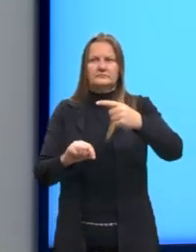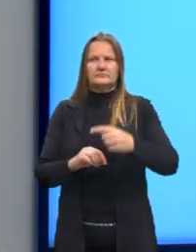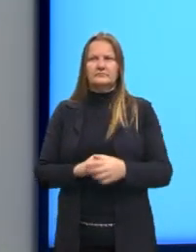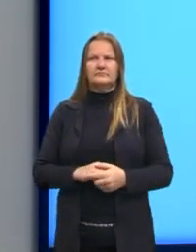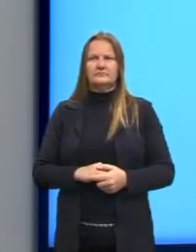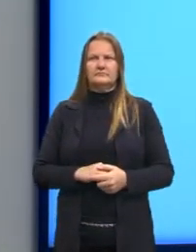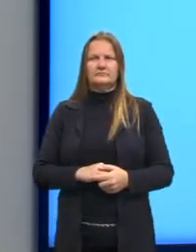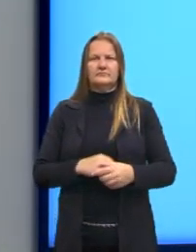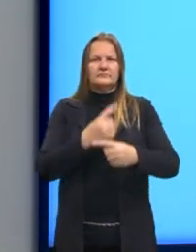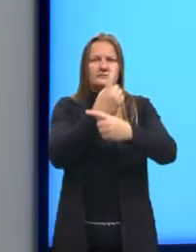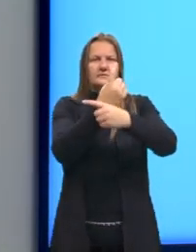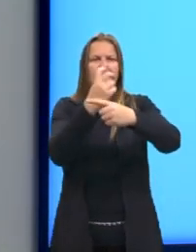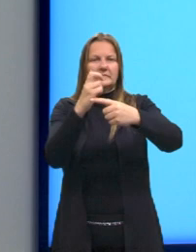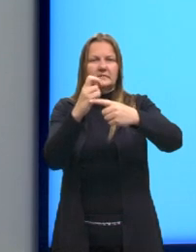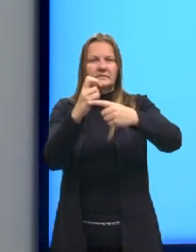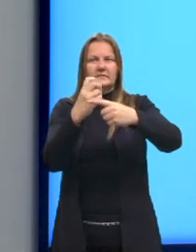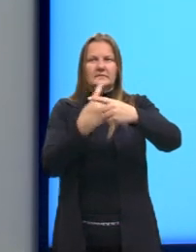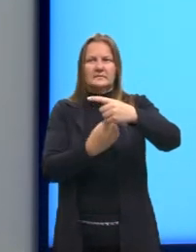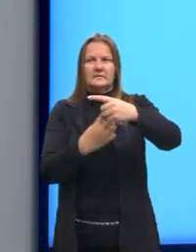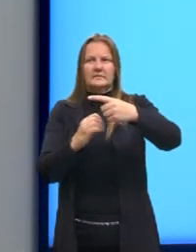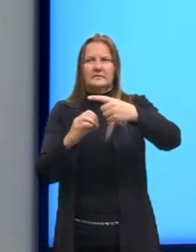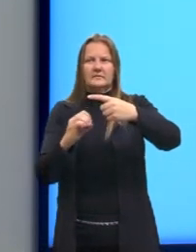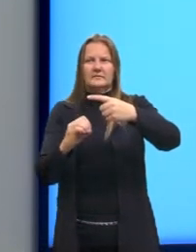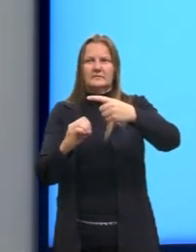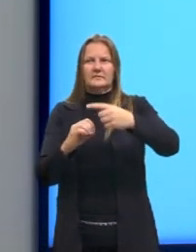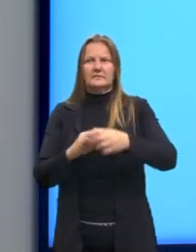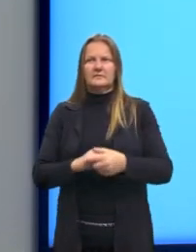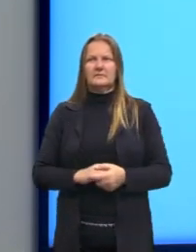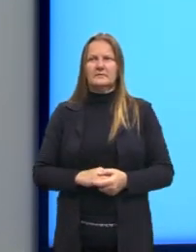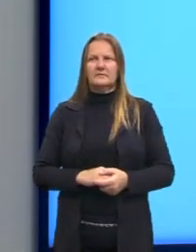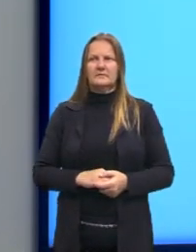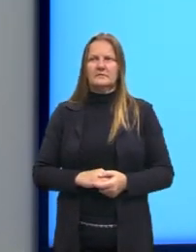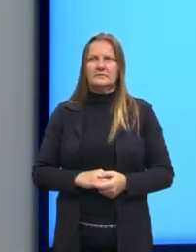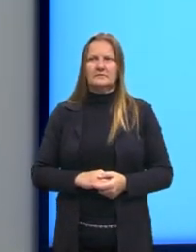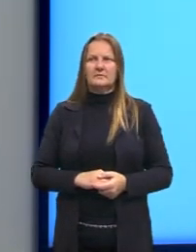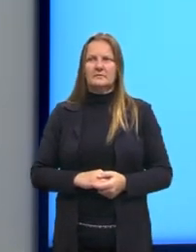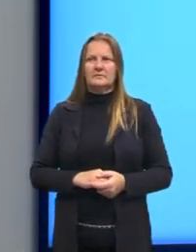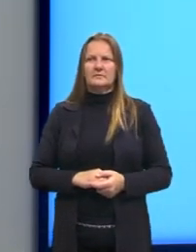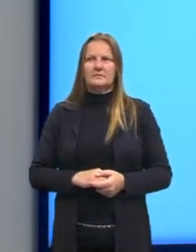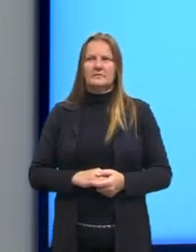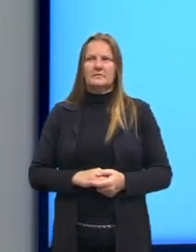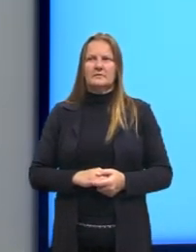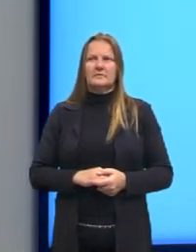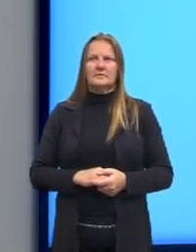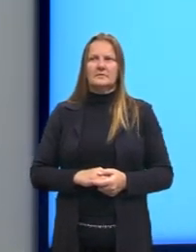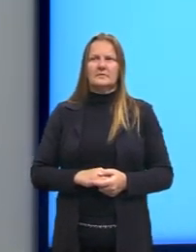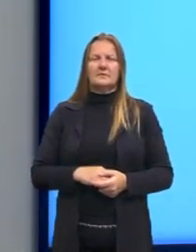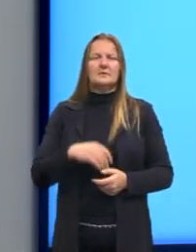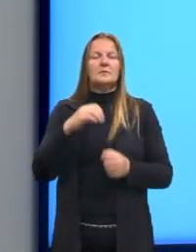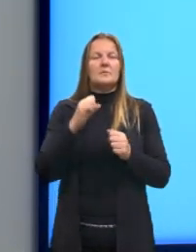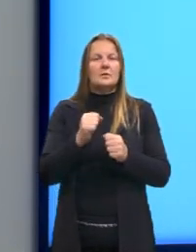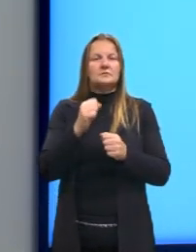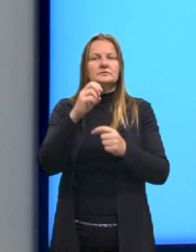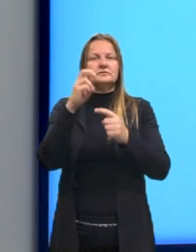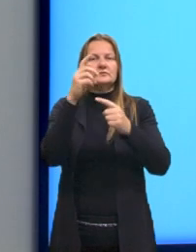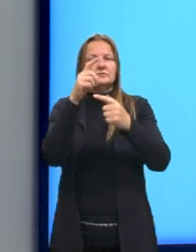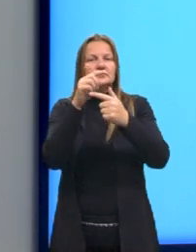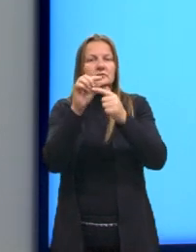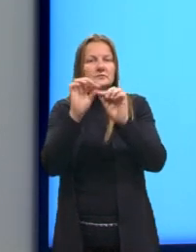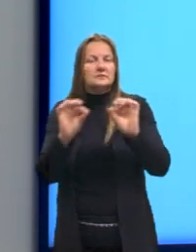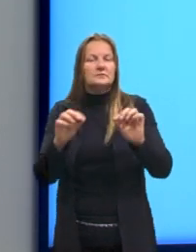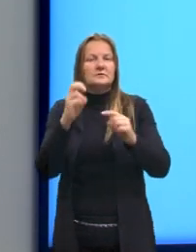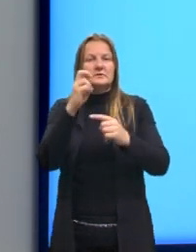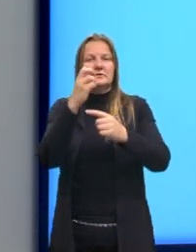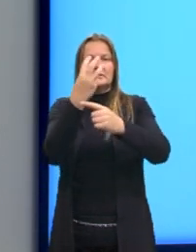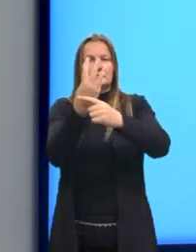teria 15 sobre 100. E ainda posso simplificar por 5, né? Que eu chego, então, em menos 3 sobre 2.